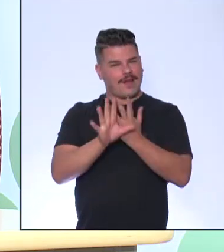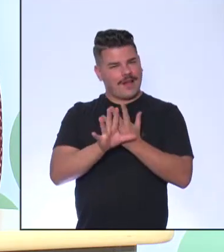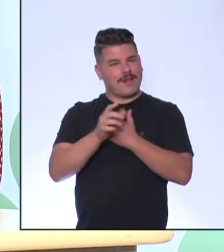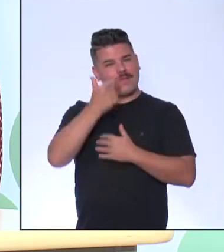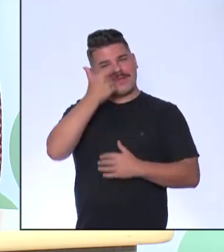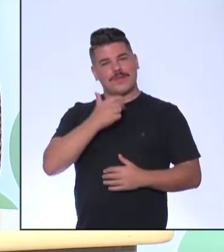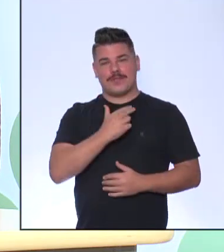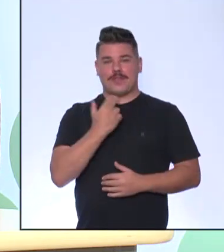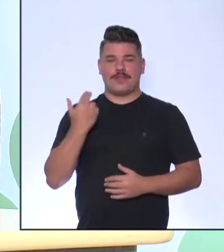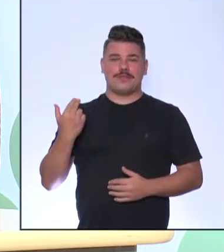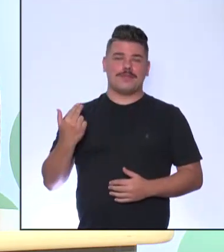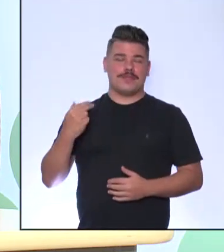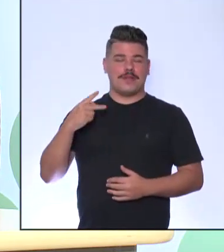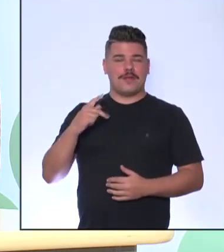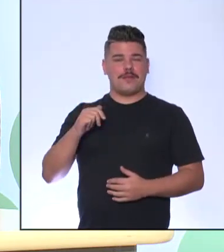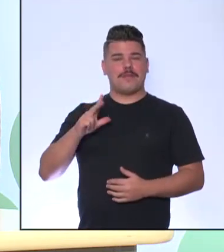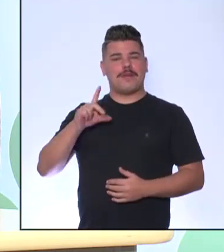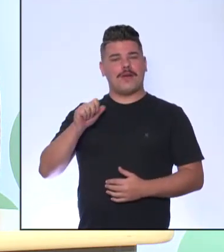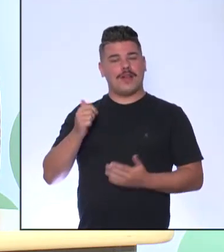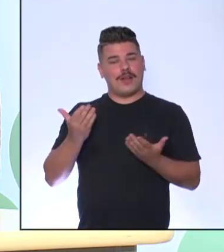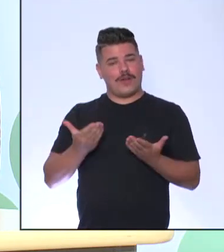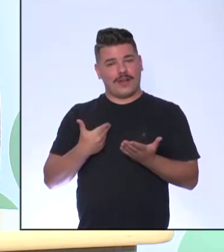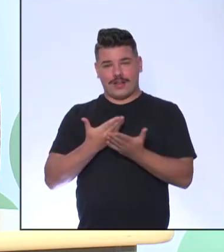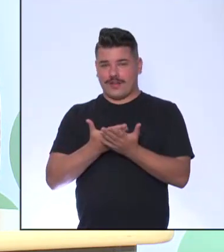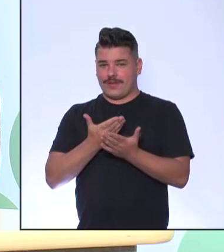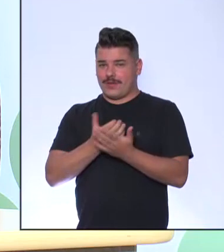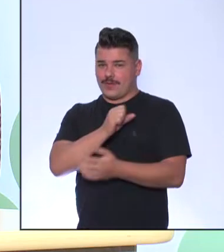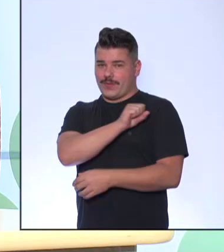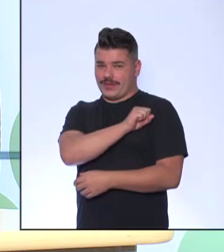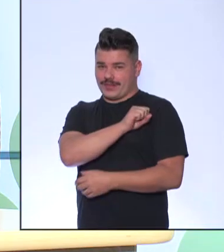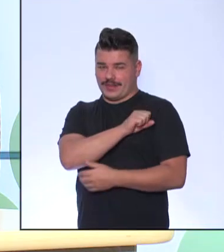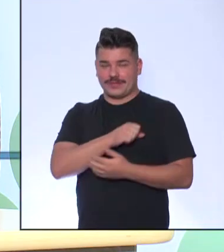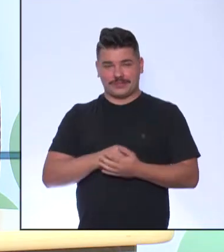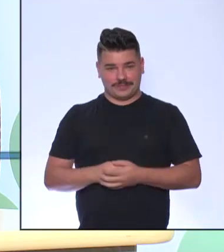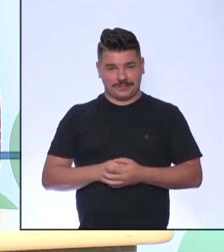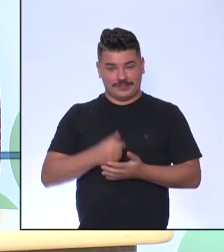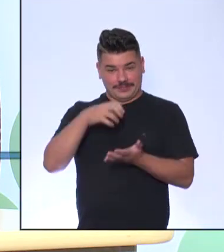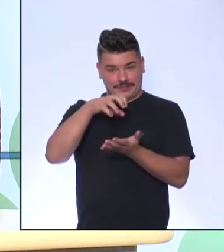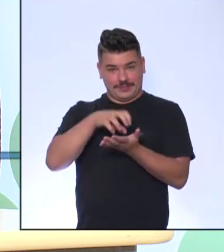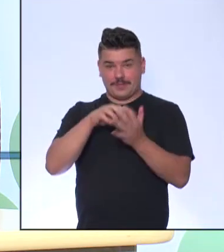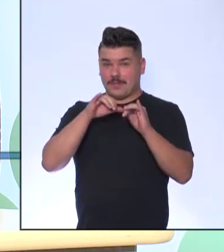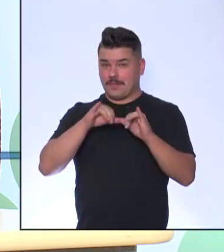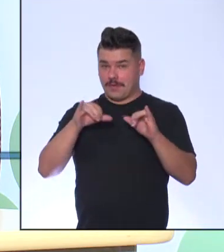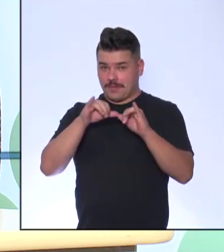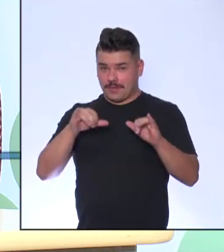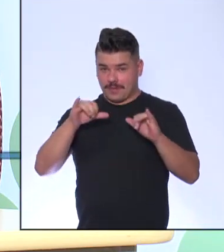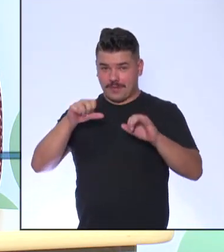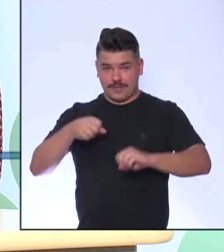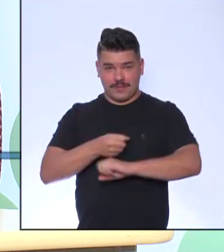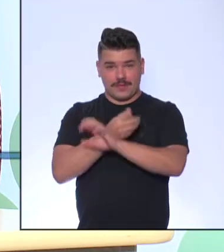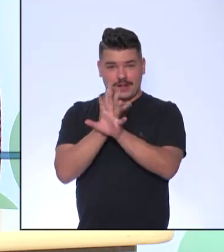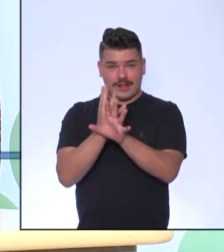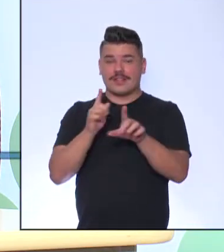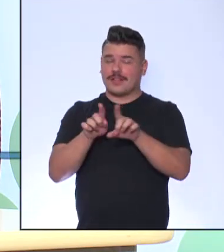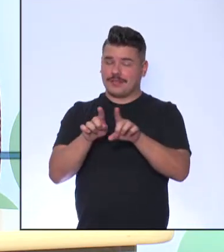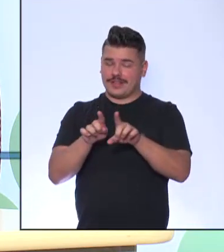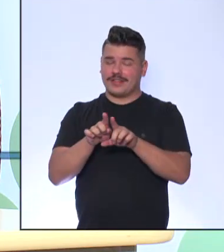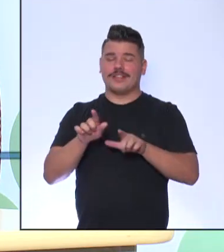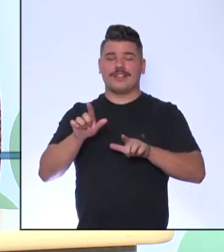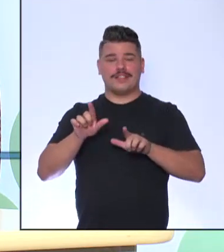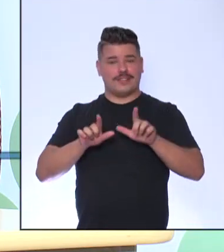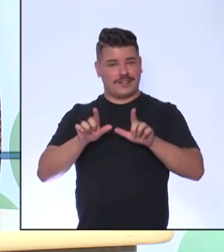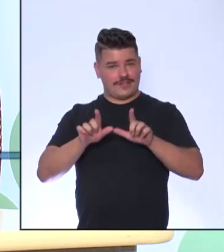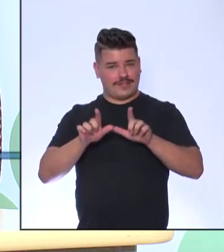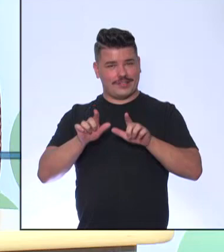oitavo ano. Lembrando que, além do aplicativo do Centro de Mídias, essa transmissão está sendo feita também pela TV Cultura, Educação,